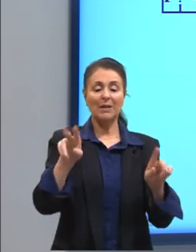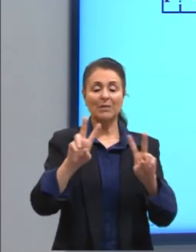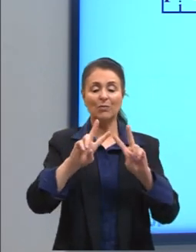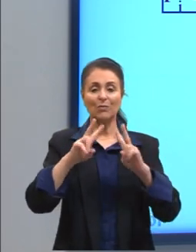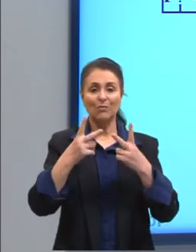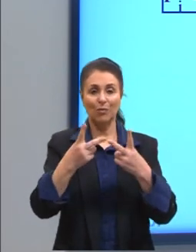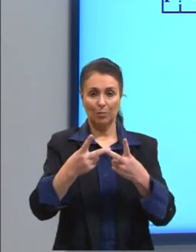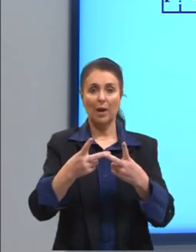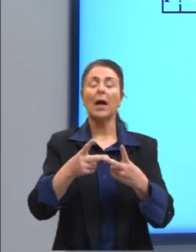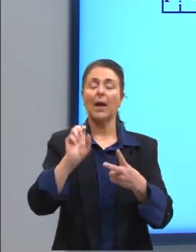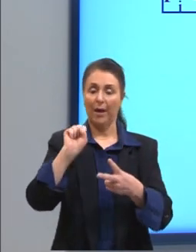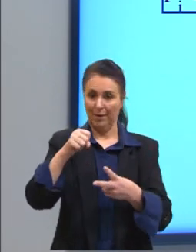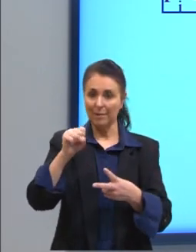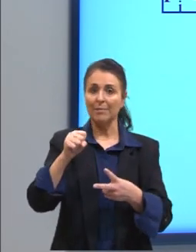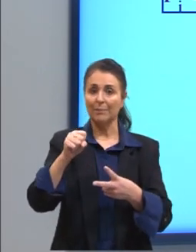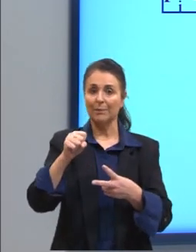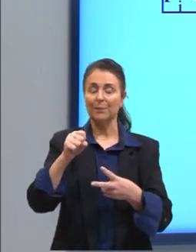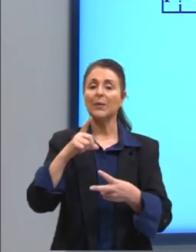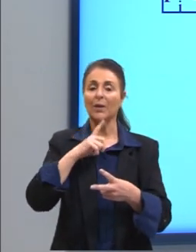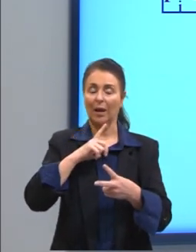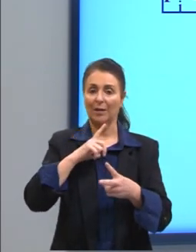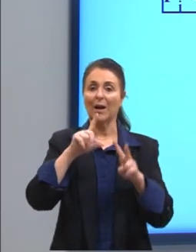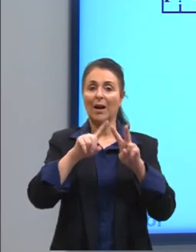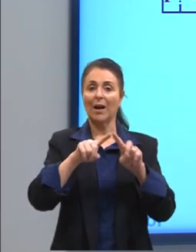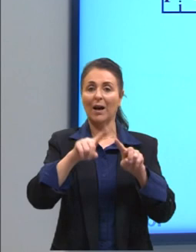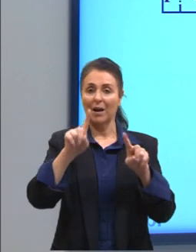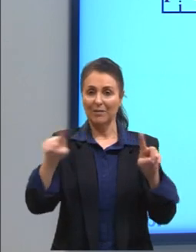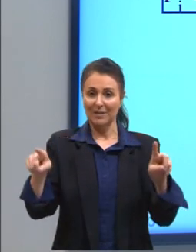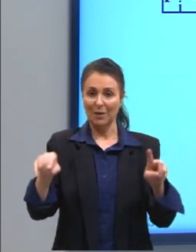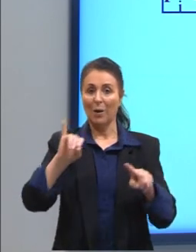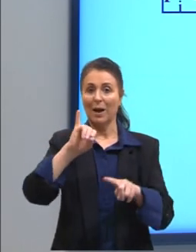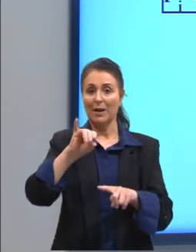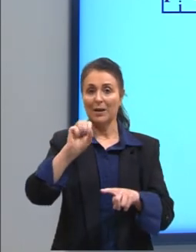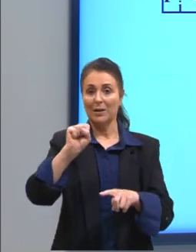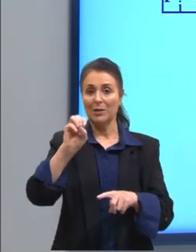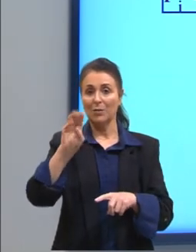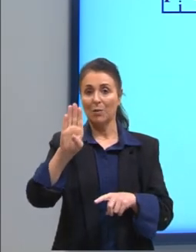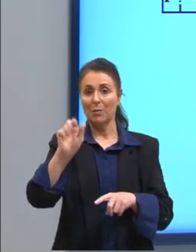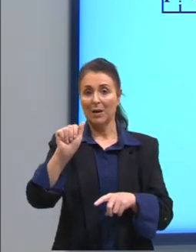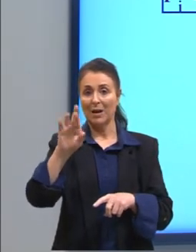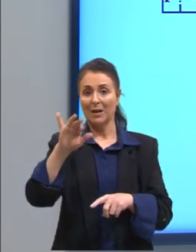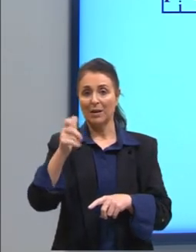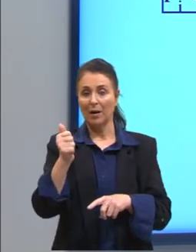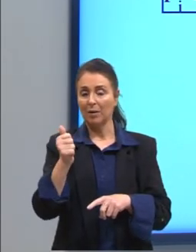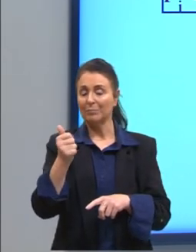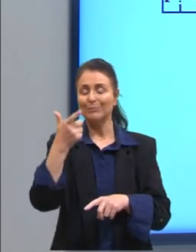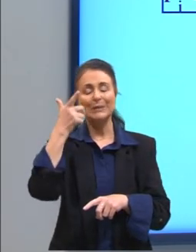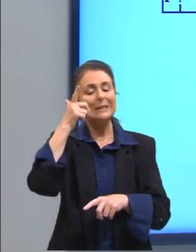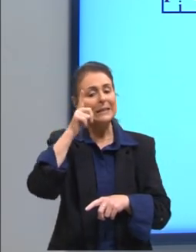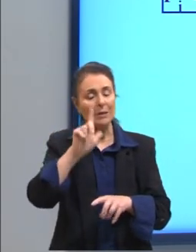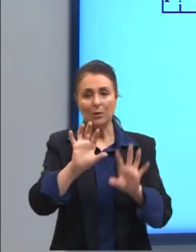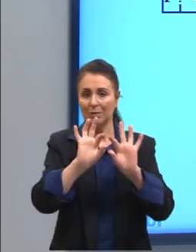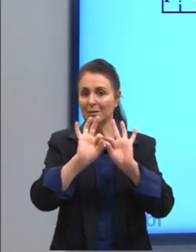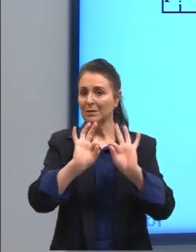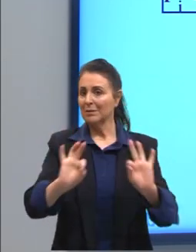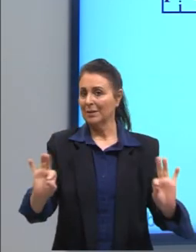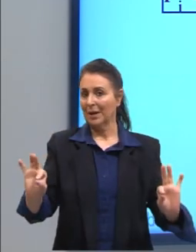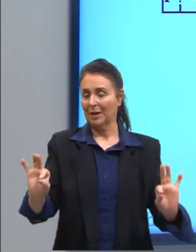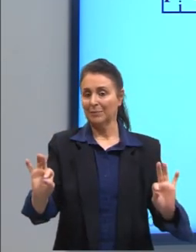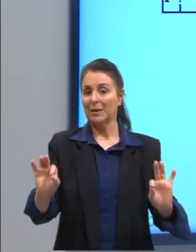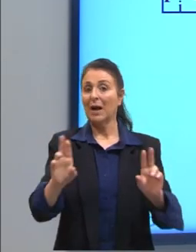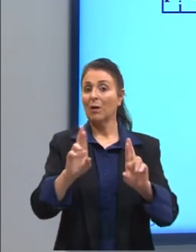acontece realmente. Então, essa aqui, a transformação isobárica é a única que a gente não consegue simplificar em relação à primeira lei.